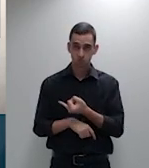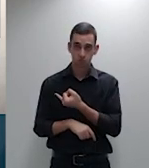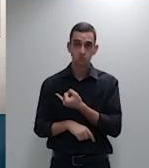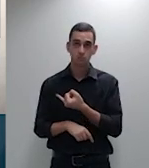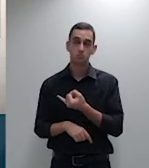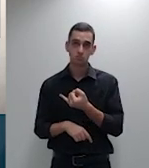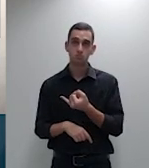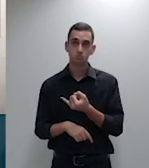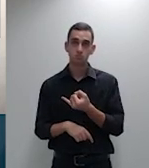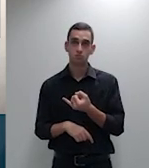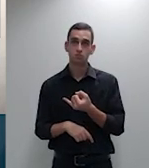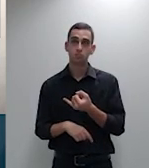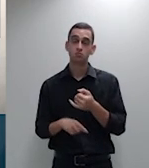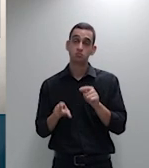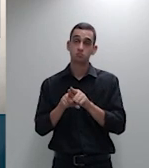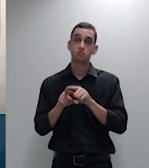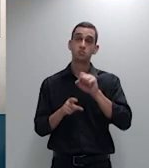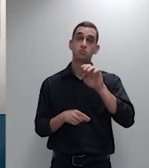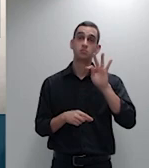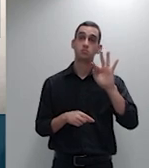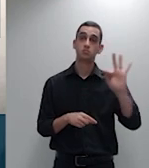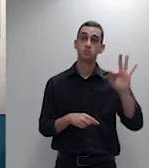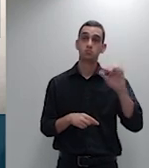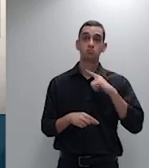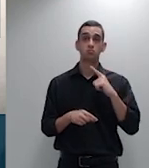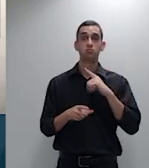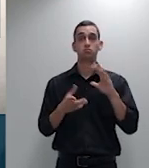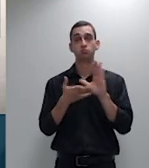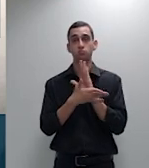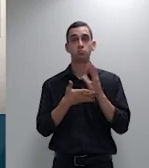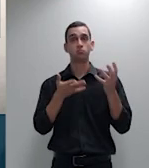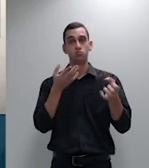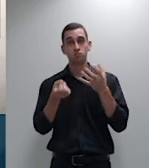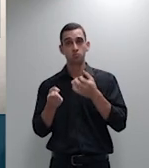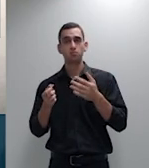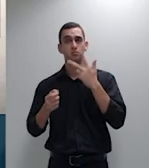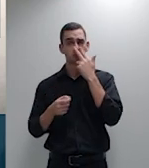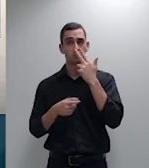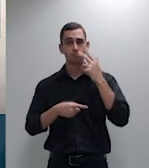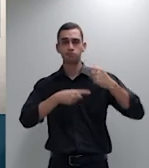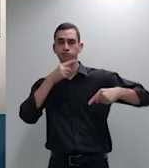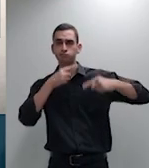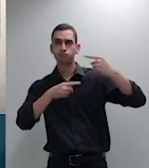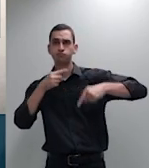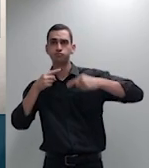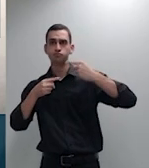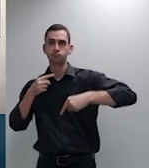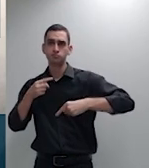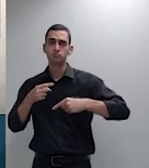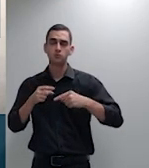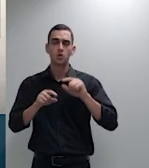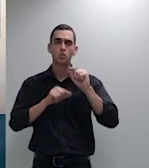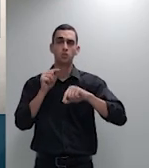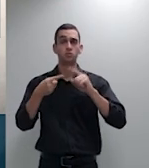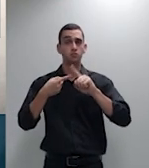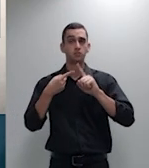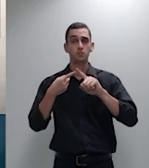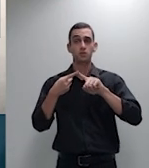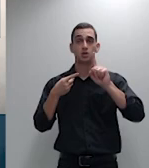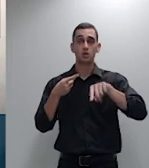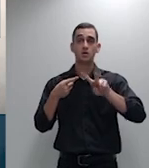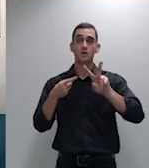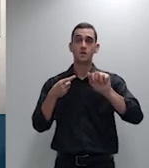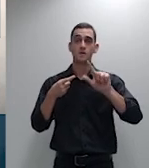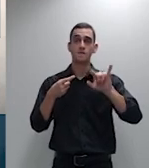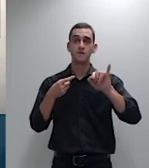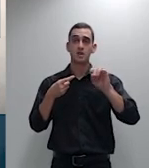a dupla dimensão de controvérsias a primeira diz respeito a validação da cláusula de reajuste por faixa etária